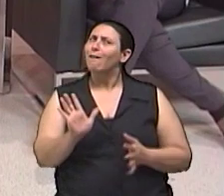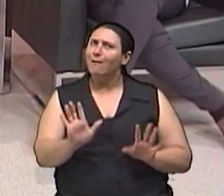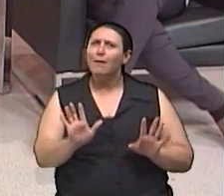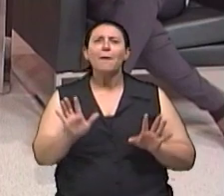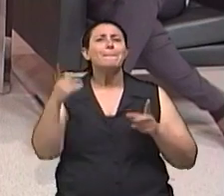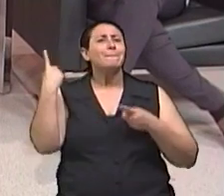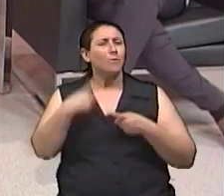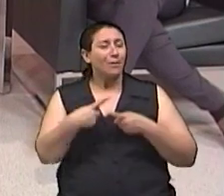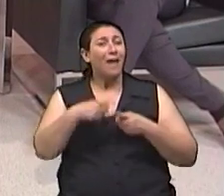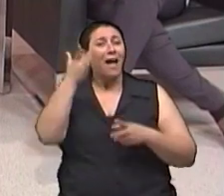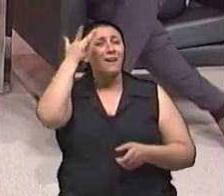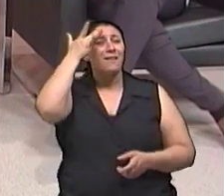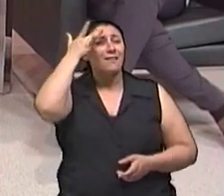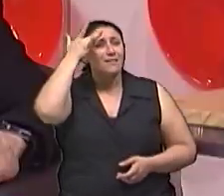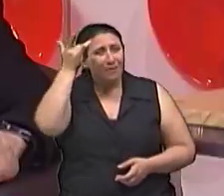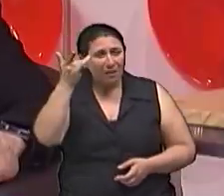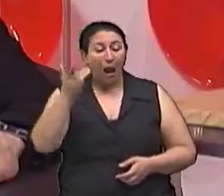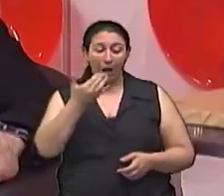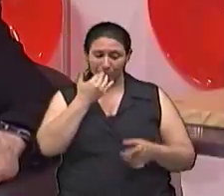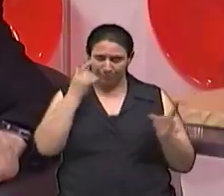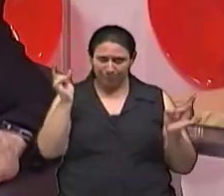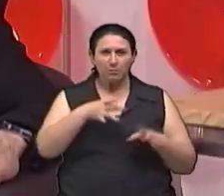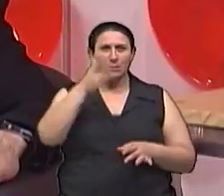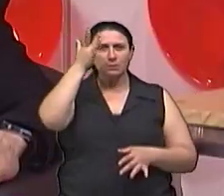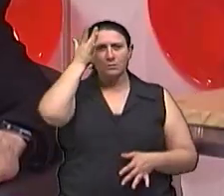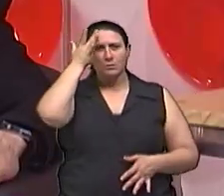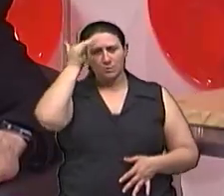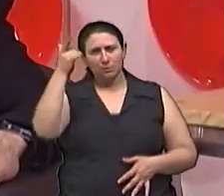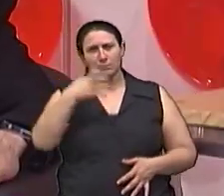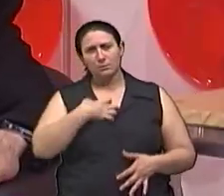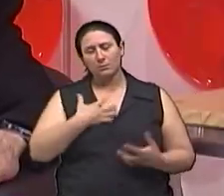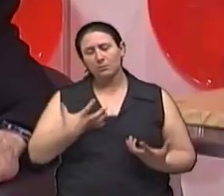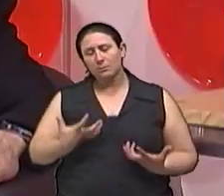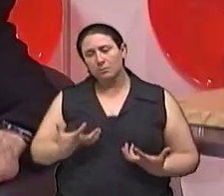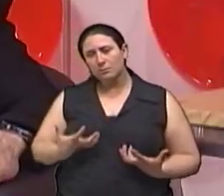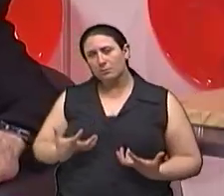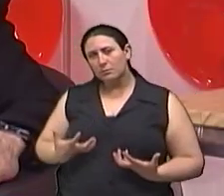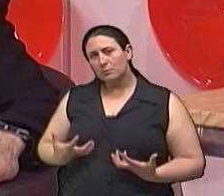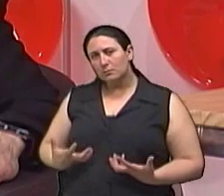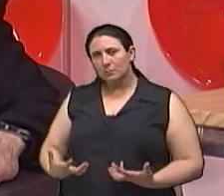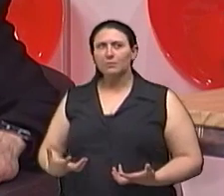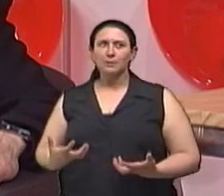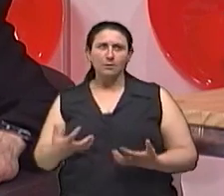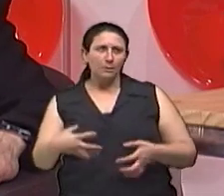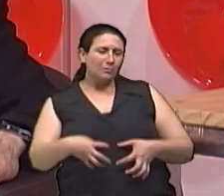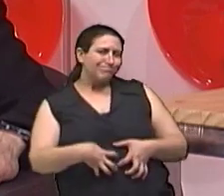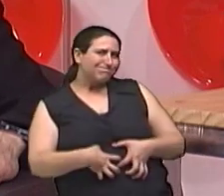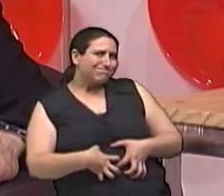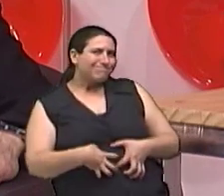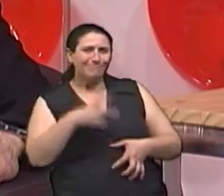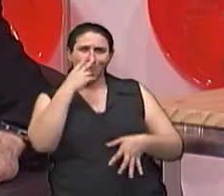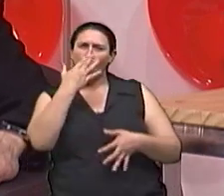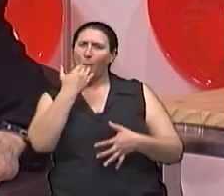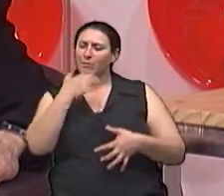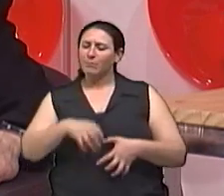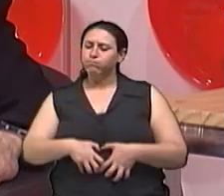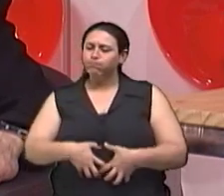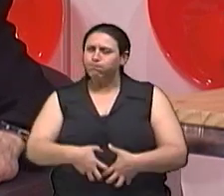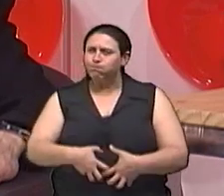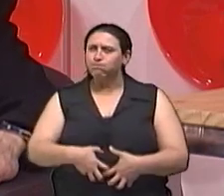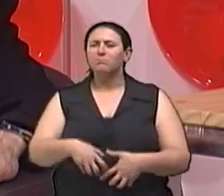Até porque o dia seguinte a gente sente os malefícios dessa ingestão, tanto de